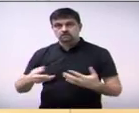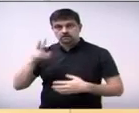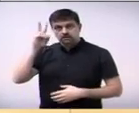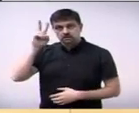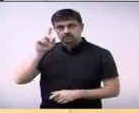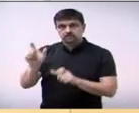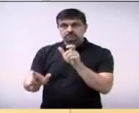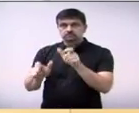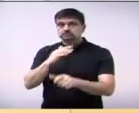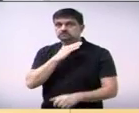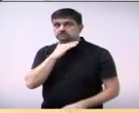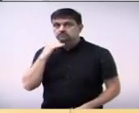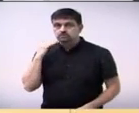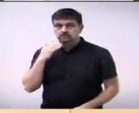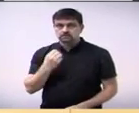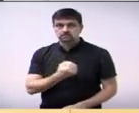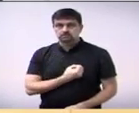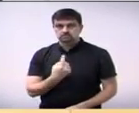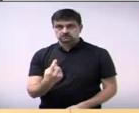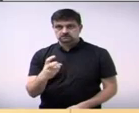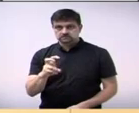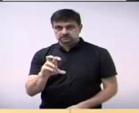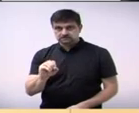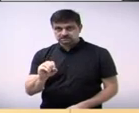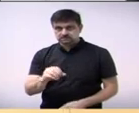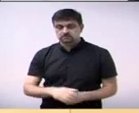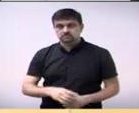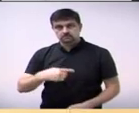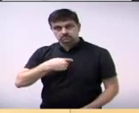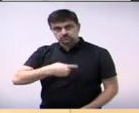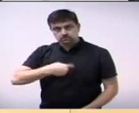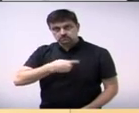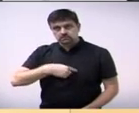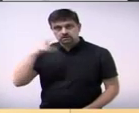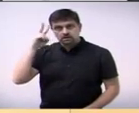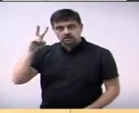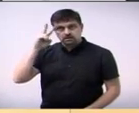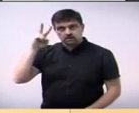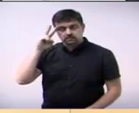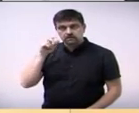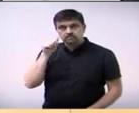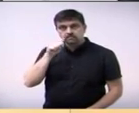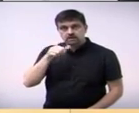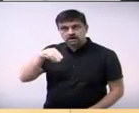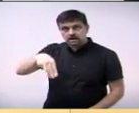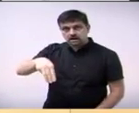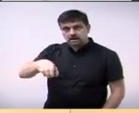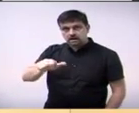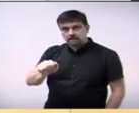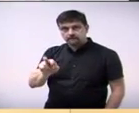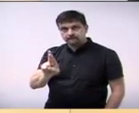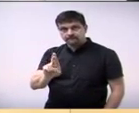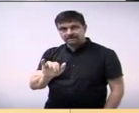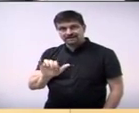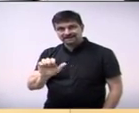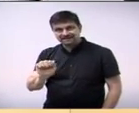pela presidência. Número 150, do vereador Dr. João Mota, pelo falecimento das senhoras Maria de Lourdes Marins,